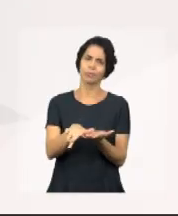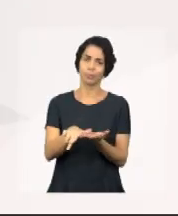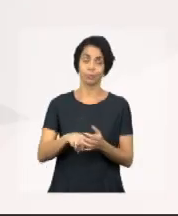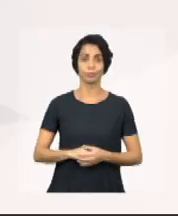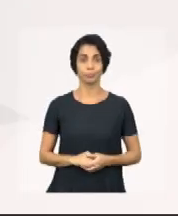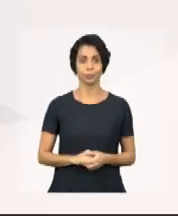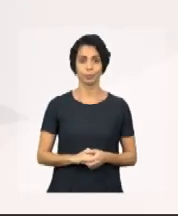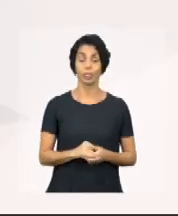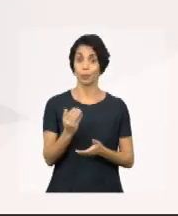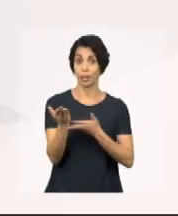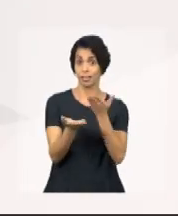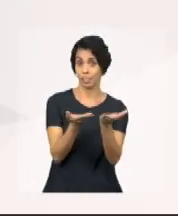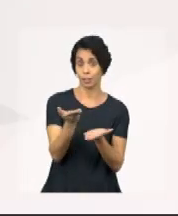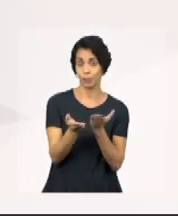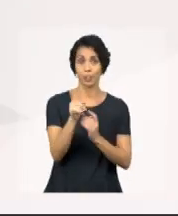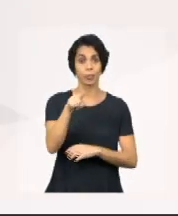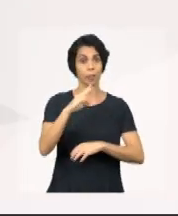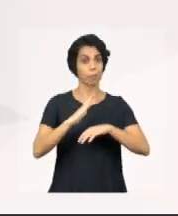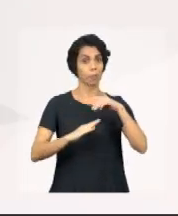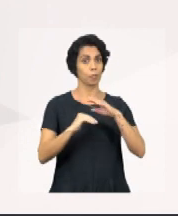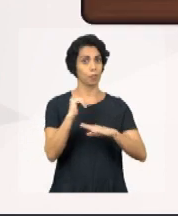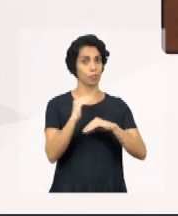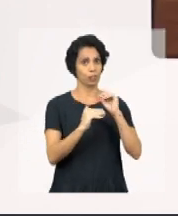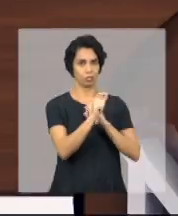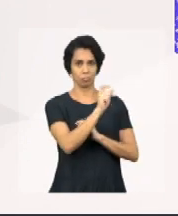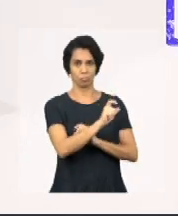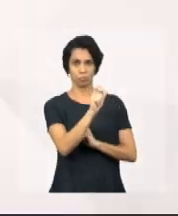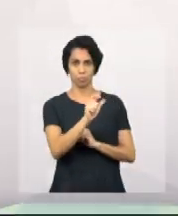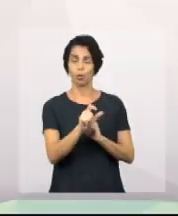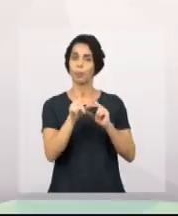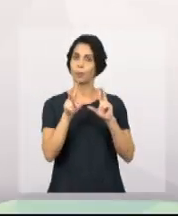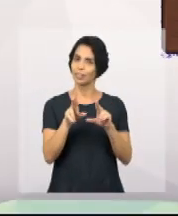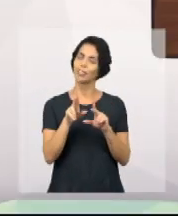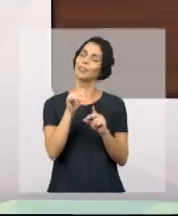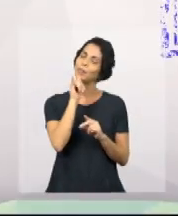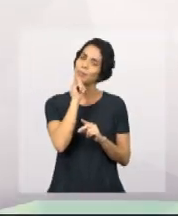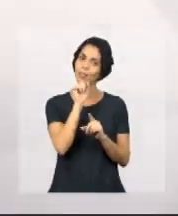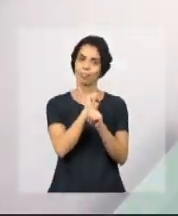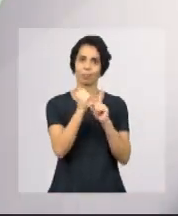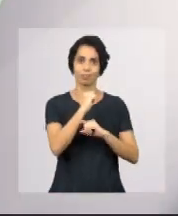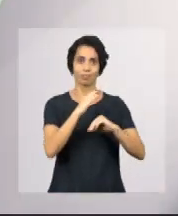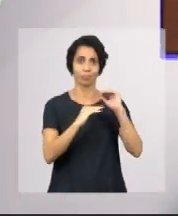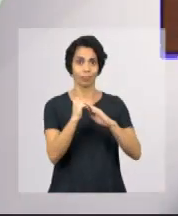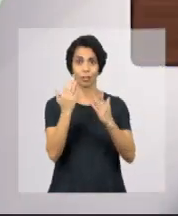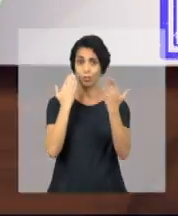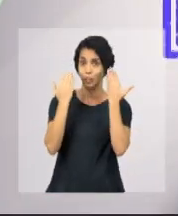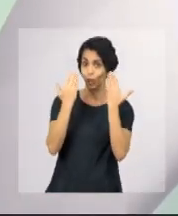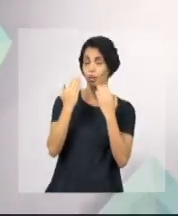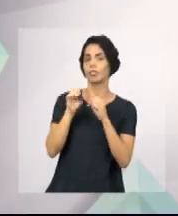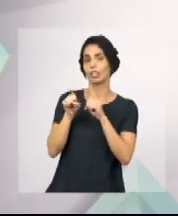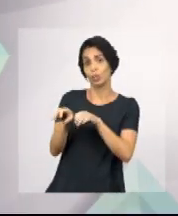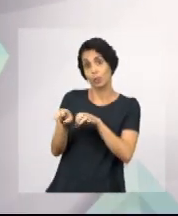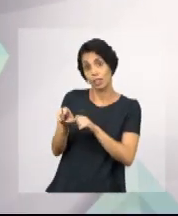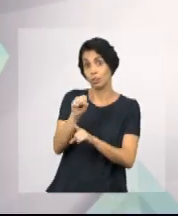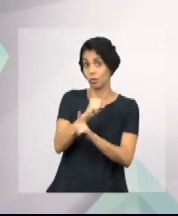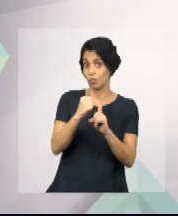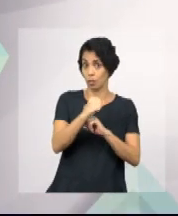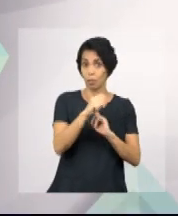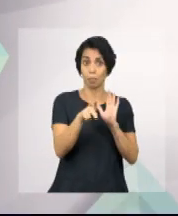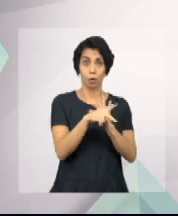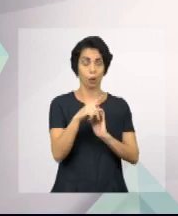O atendimento é feito por profissionais como assistentes sociais, psicólogos, educadores sociais, ajudados